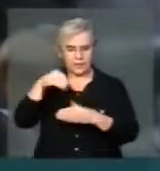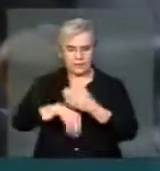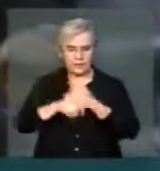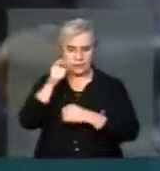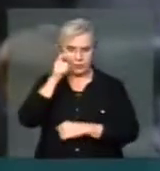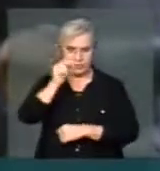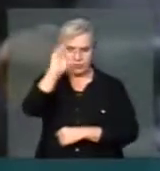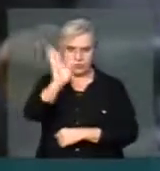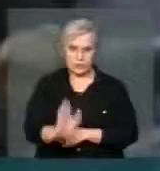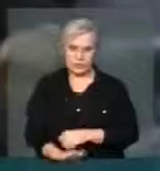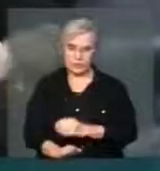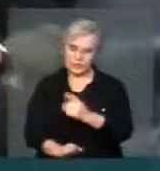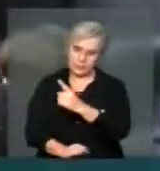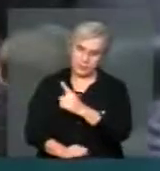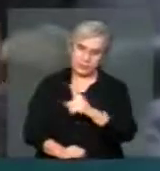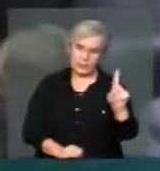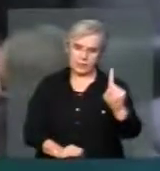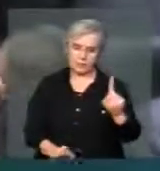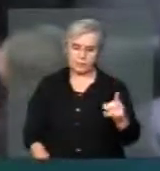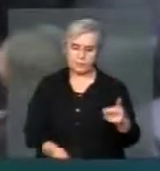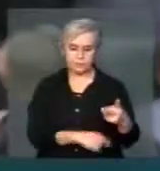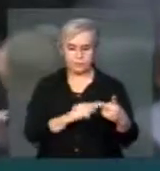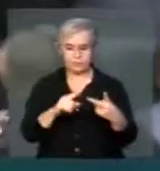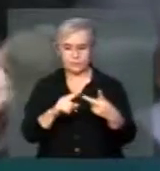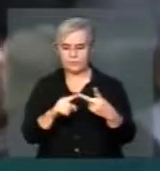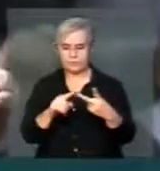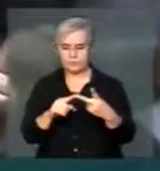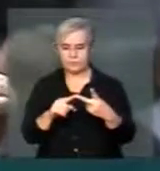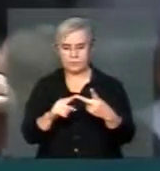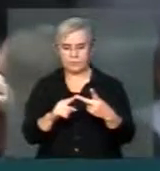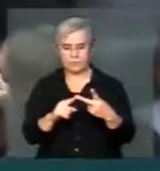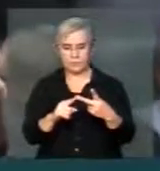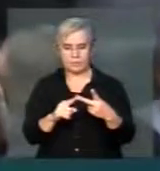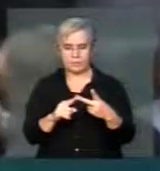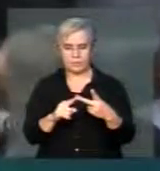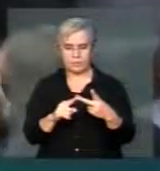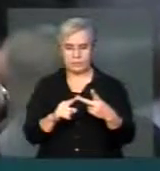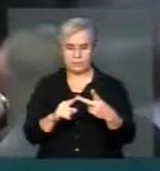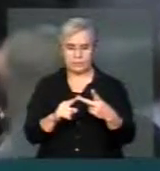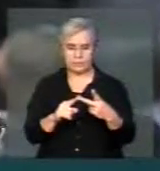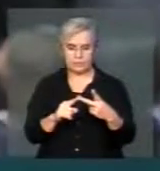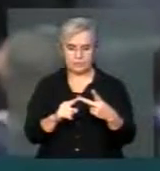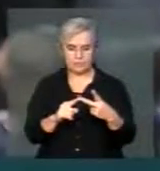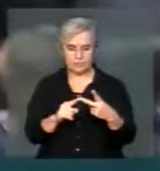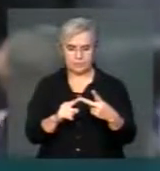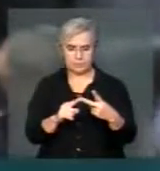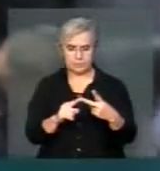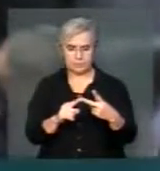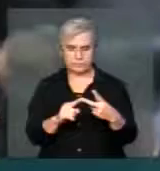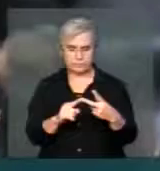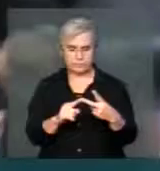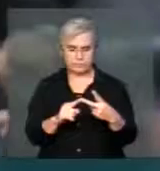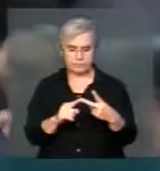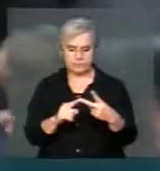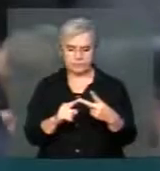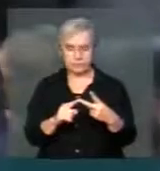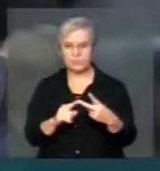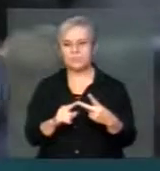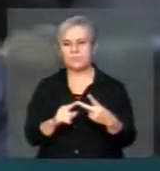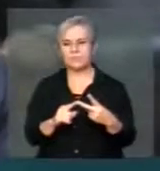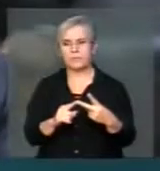interesse nacional. Em segundo lugar, fita, presidente, para concluir,